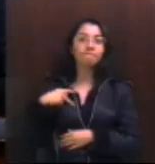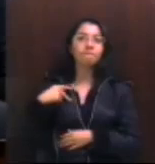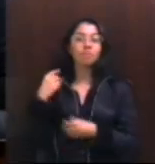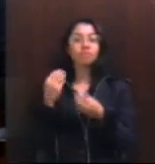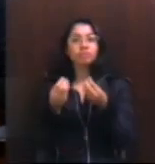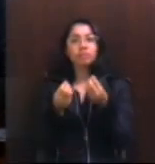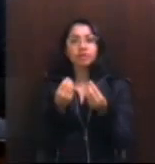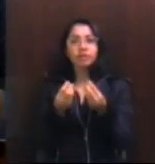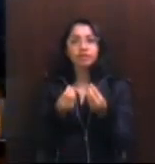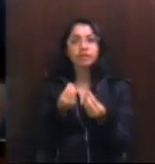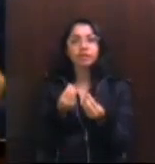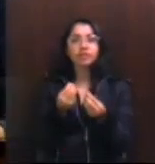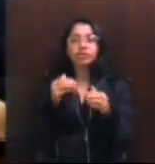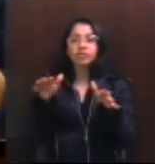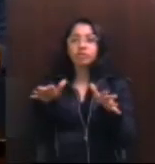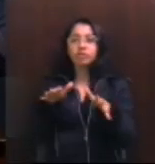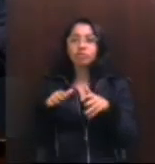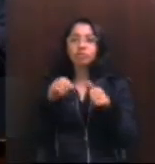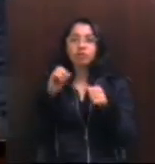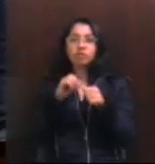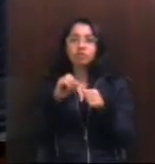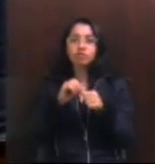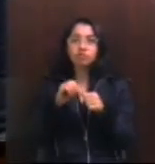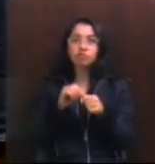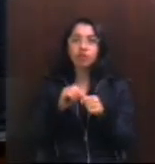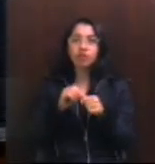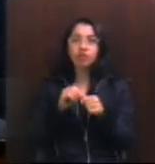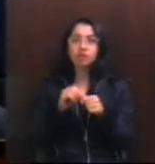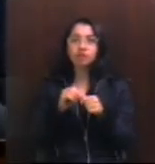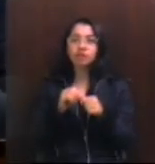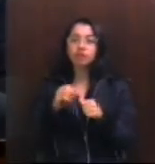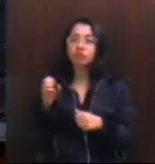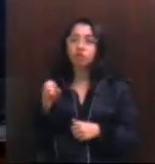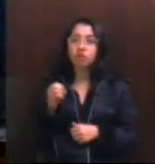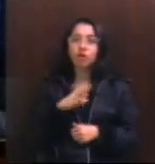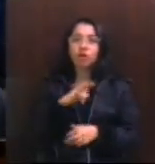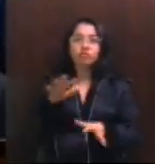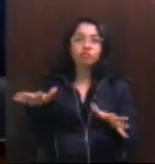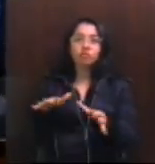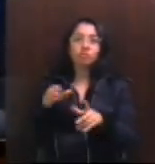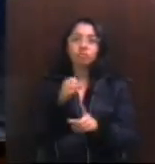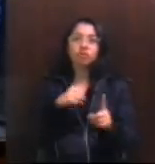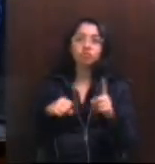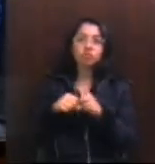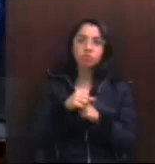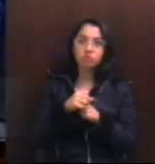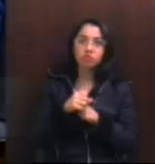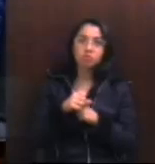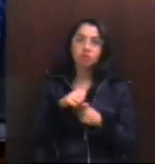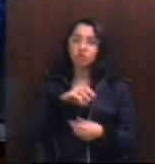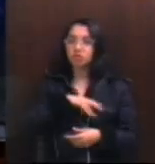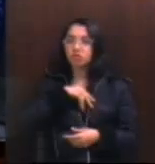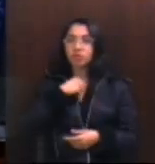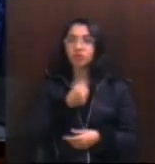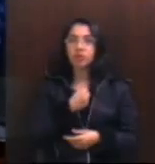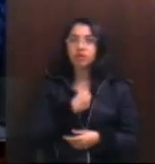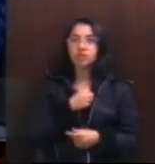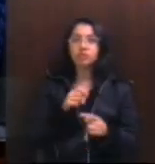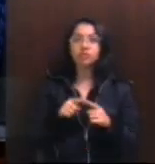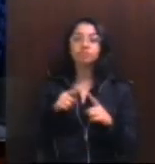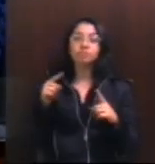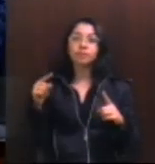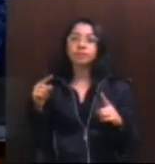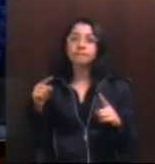mobilizam, se movimentam, fazem, reinventam movimentos sociais com muita energia. Mas, bem,